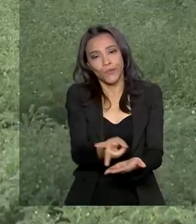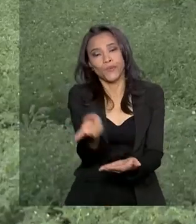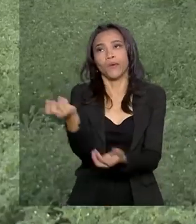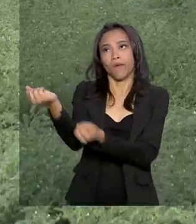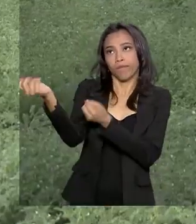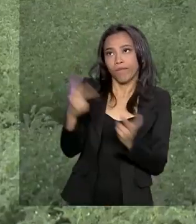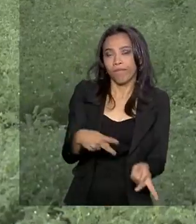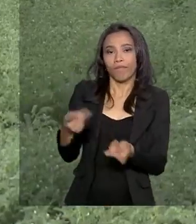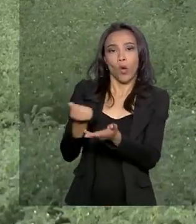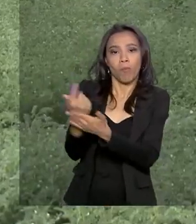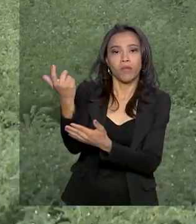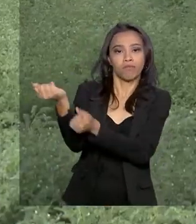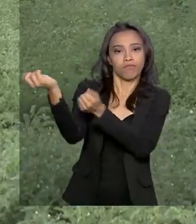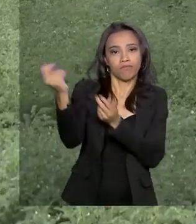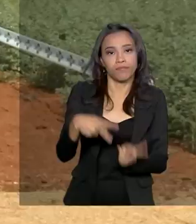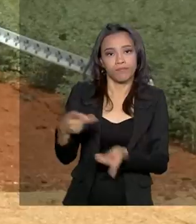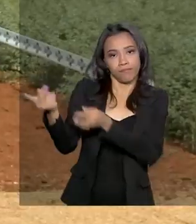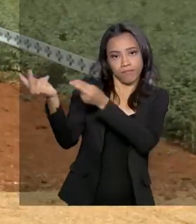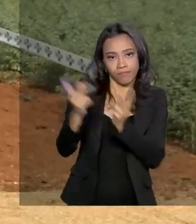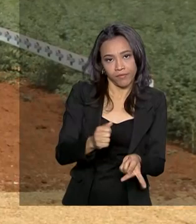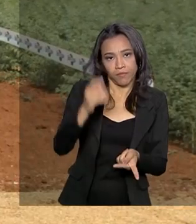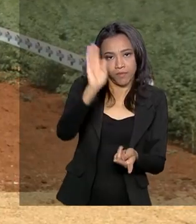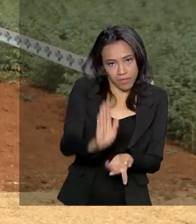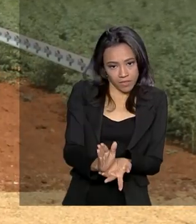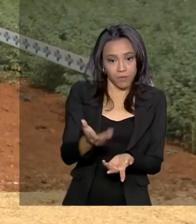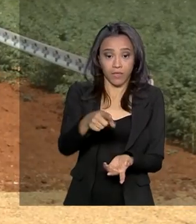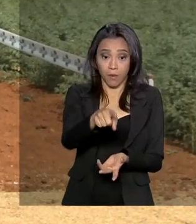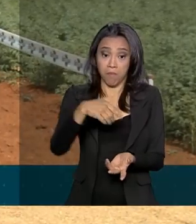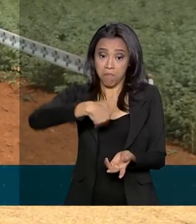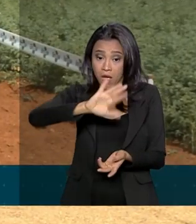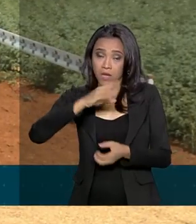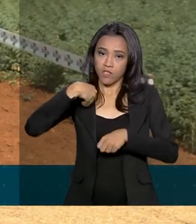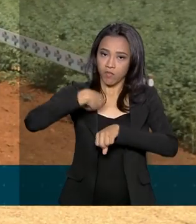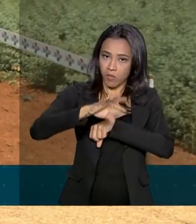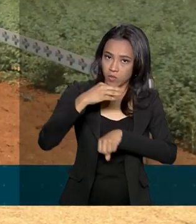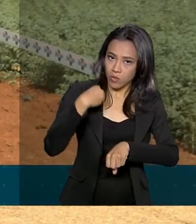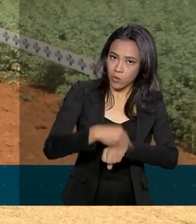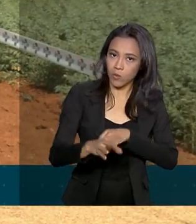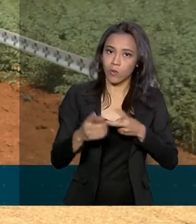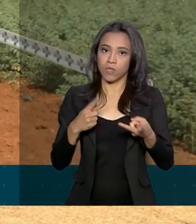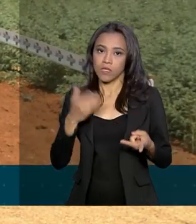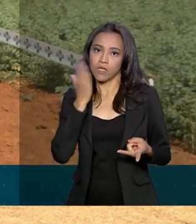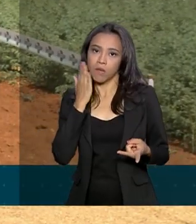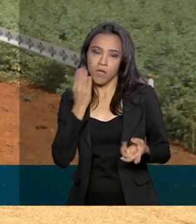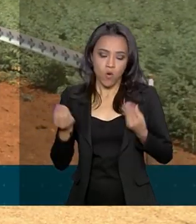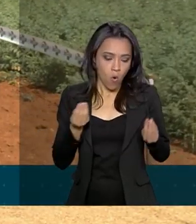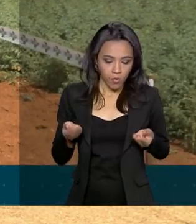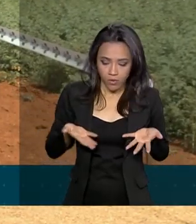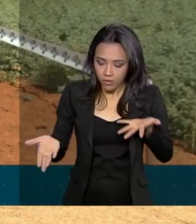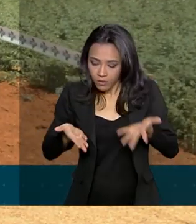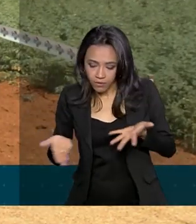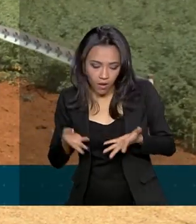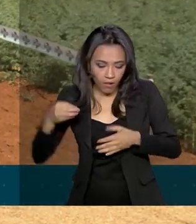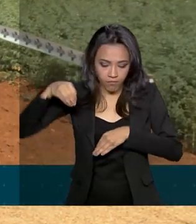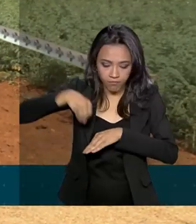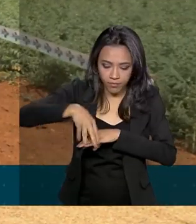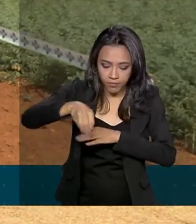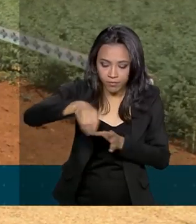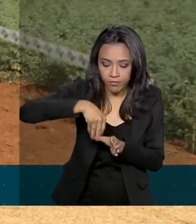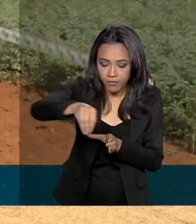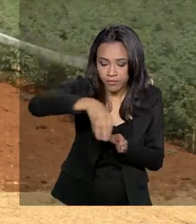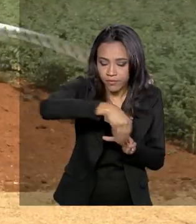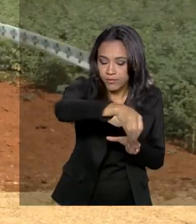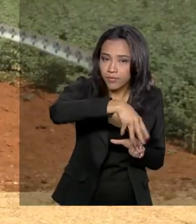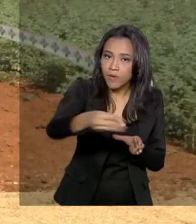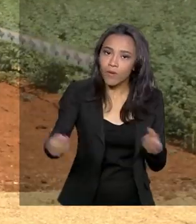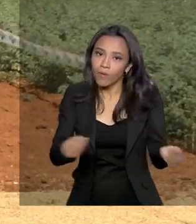o que se importava. Então, com essa mais informações, mais disponibilização de cultivares, tecnologias pela Embrapa, ela